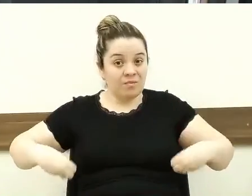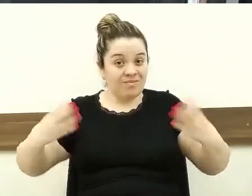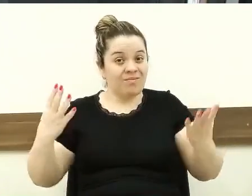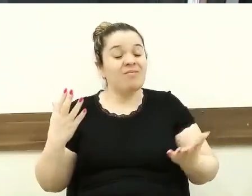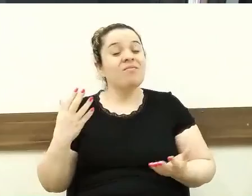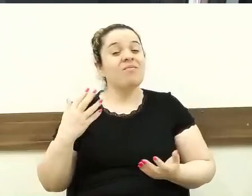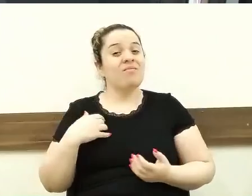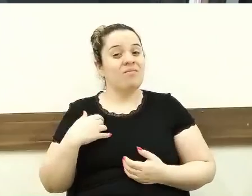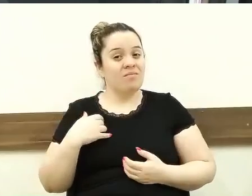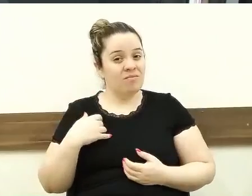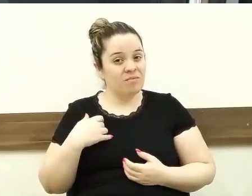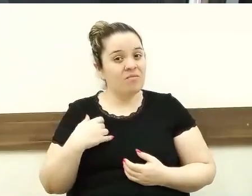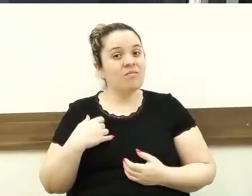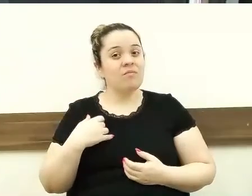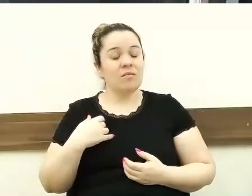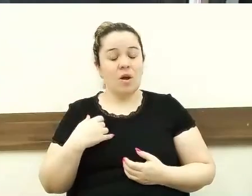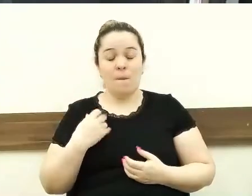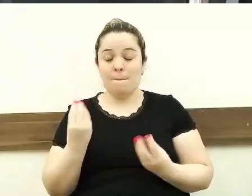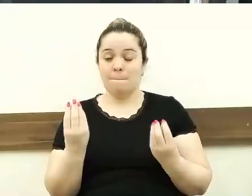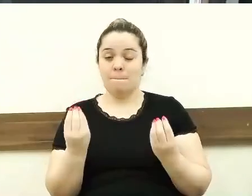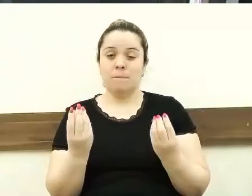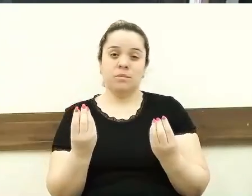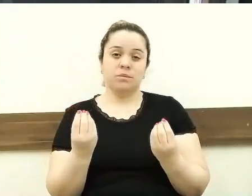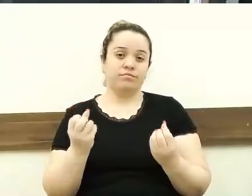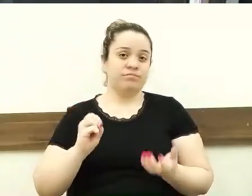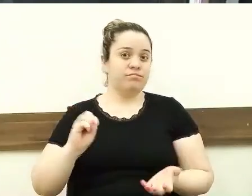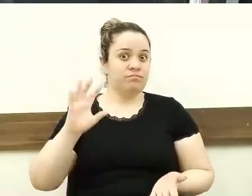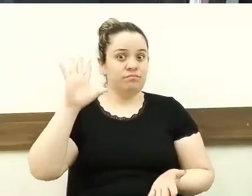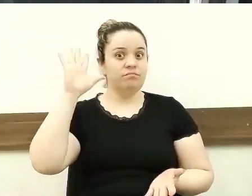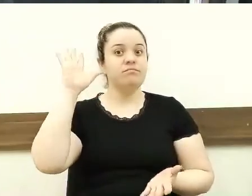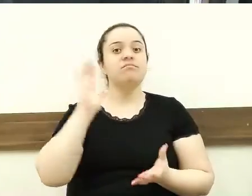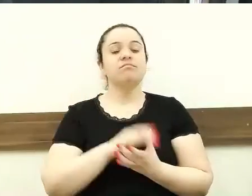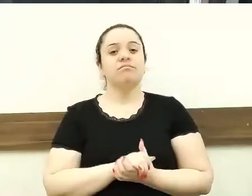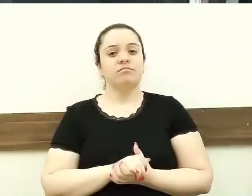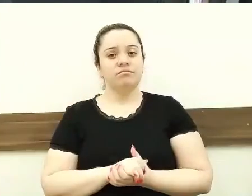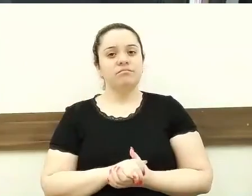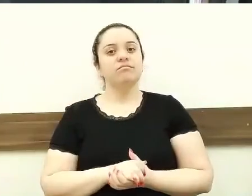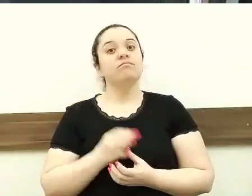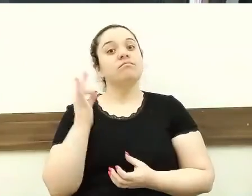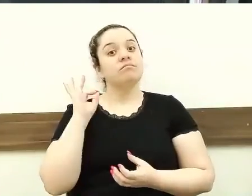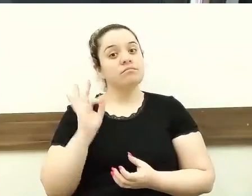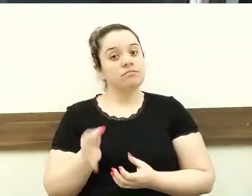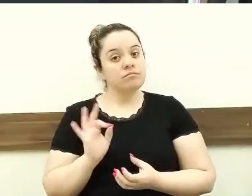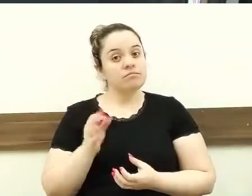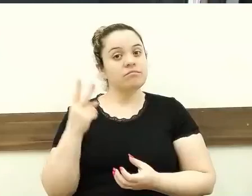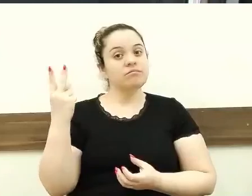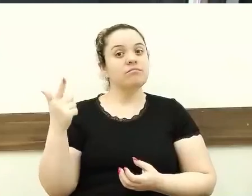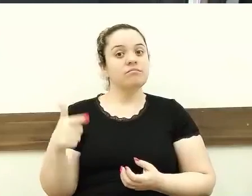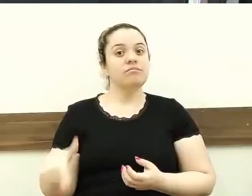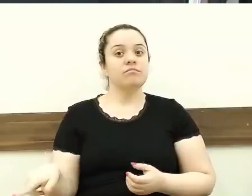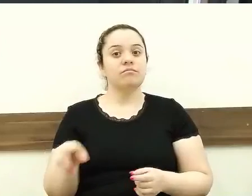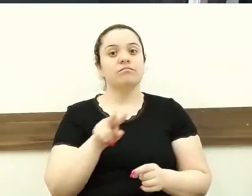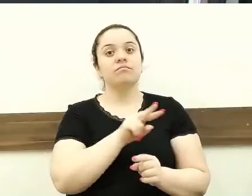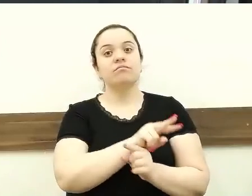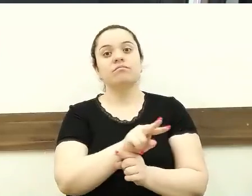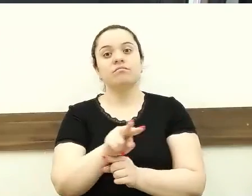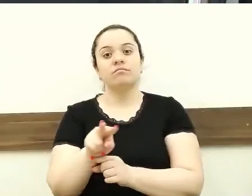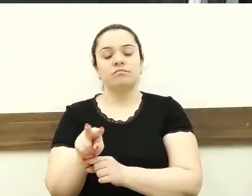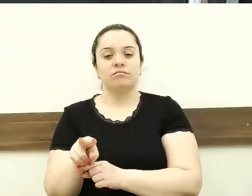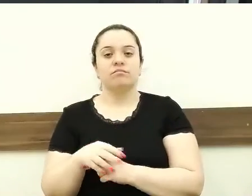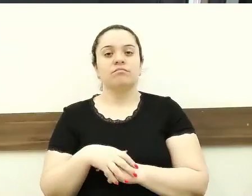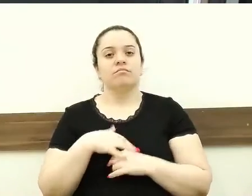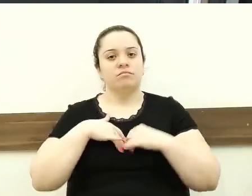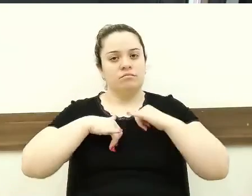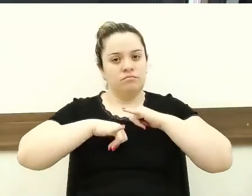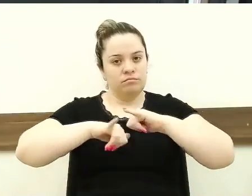sendo enorme. Então, nós estamos aqui para isso novamente fiscalizar. É o meu recado que eu tenho para dar, principalmente à